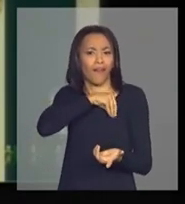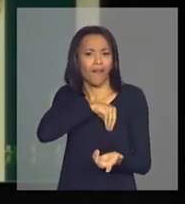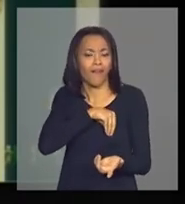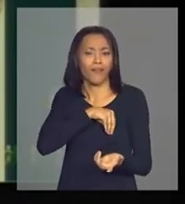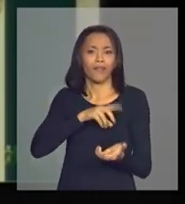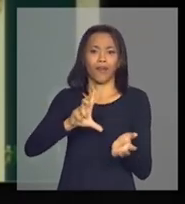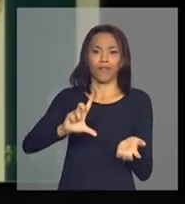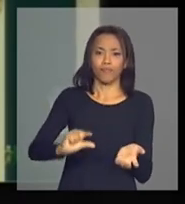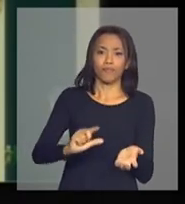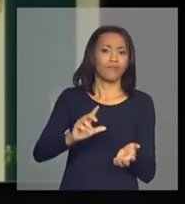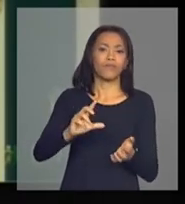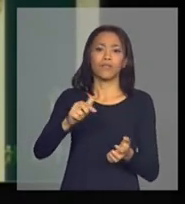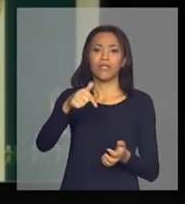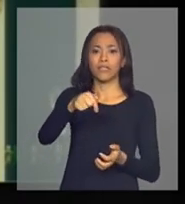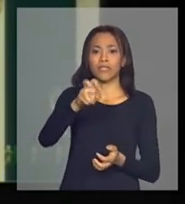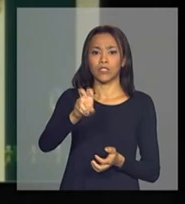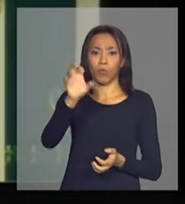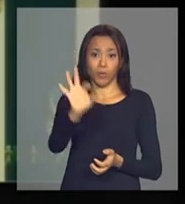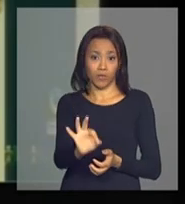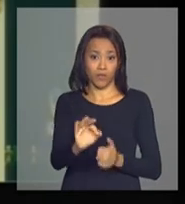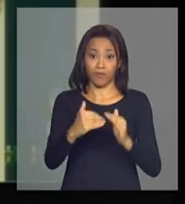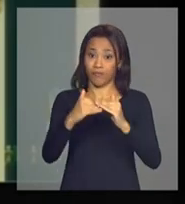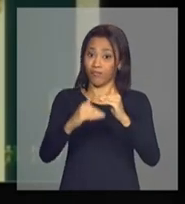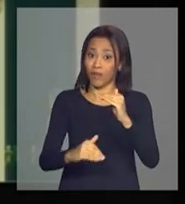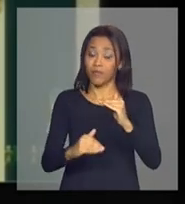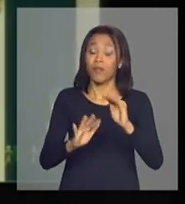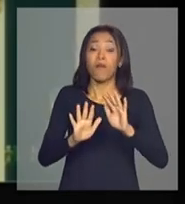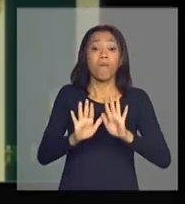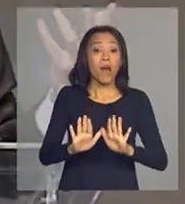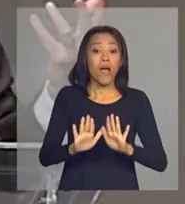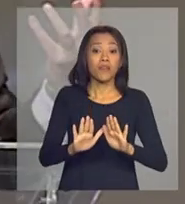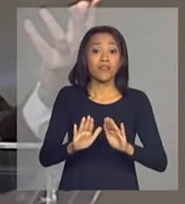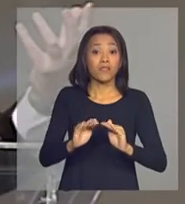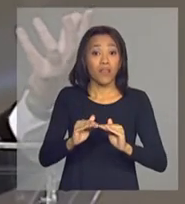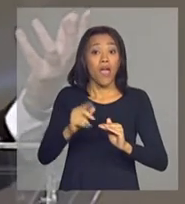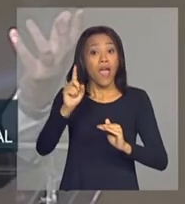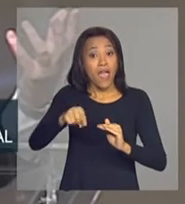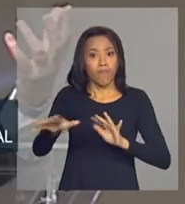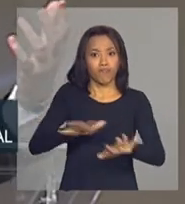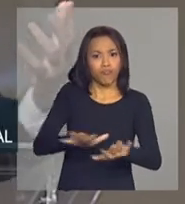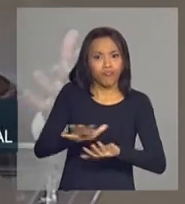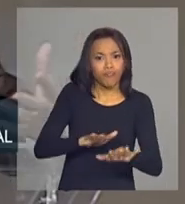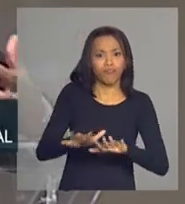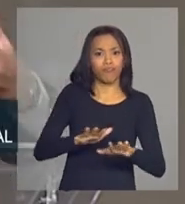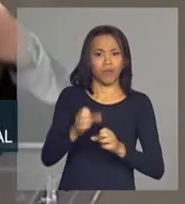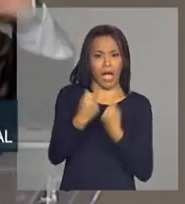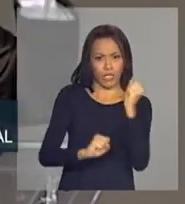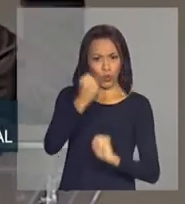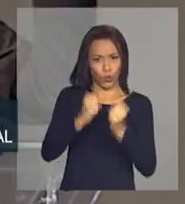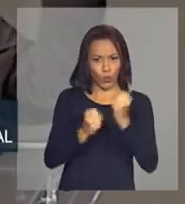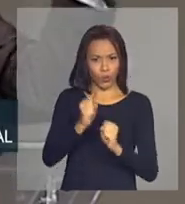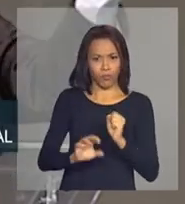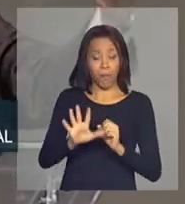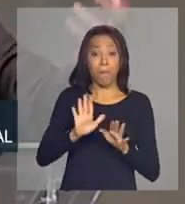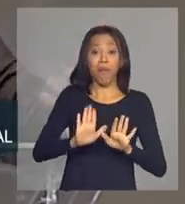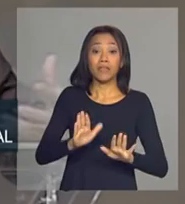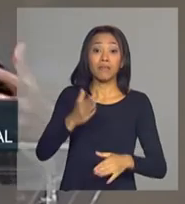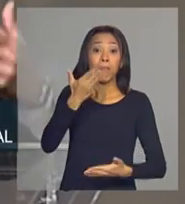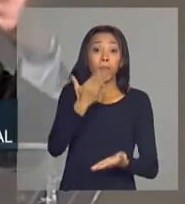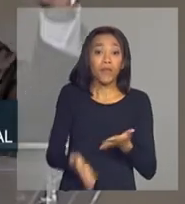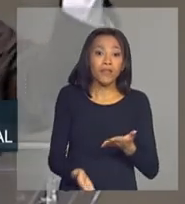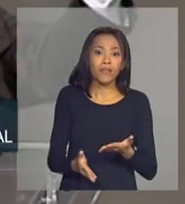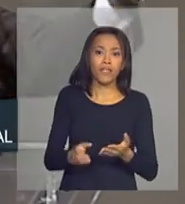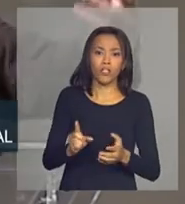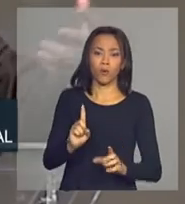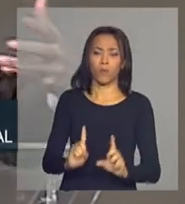abaixo dos 75% da renda nacional, mas foram regiões muito dinâmicas, mas perderam competitividade e